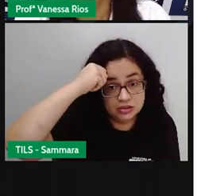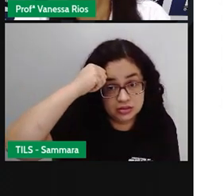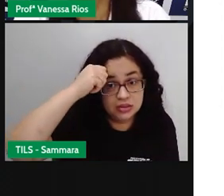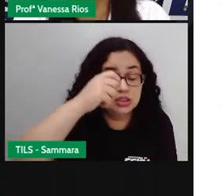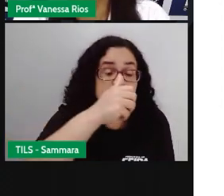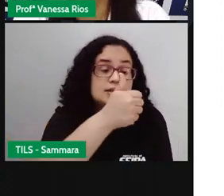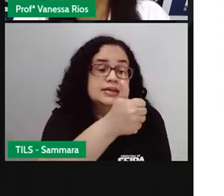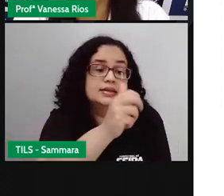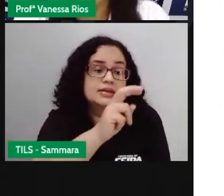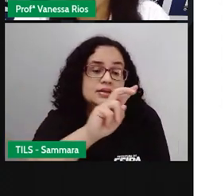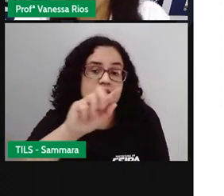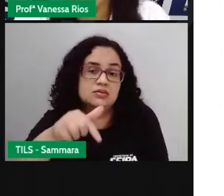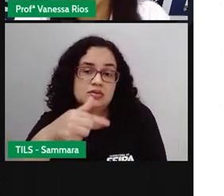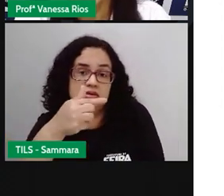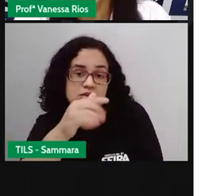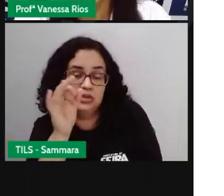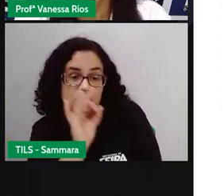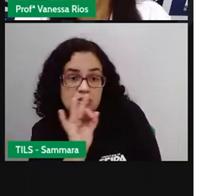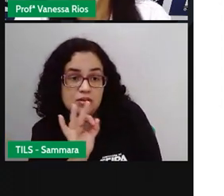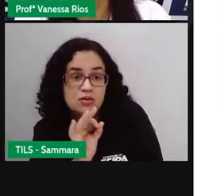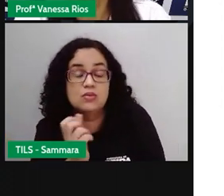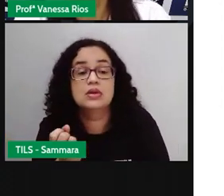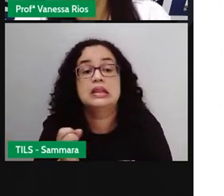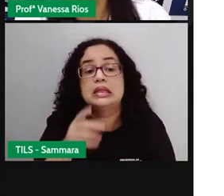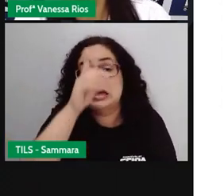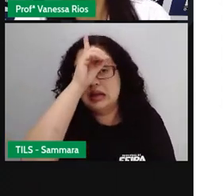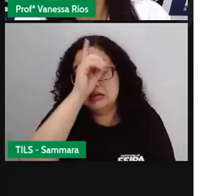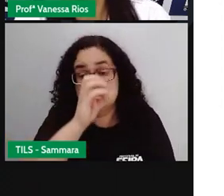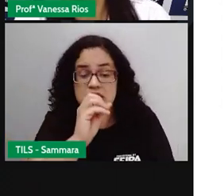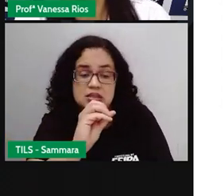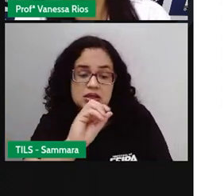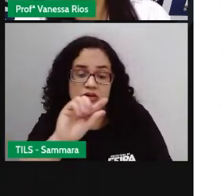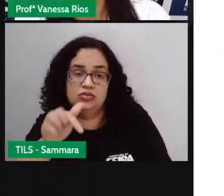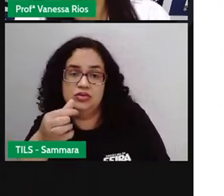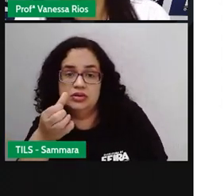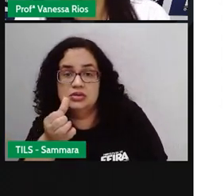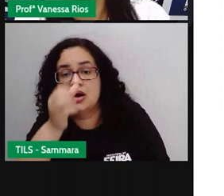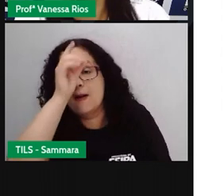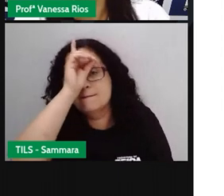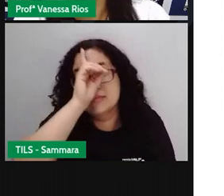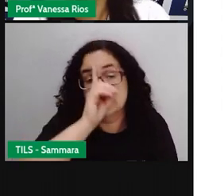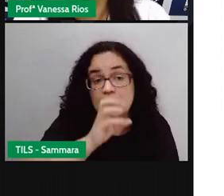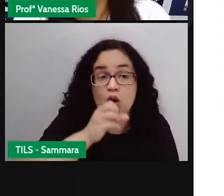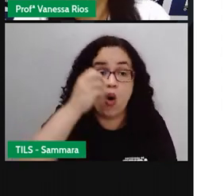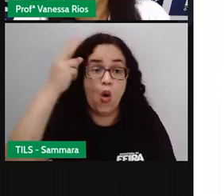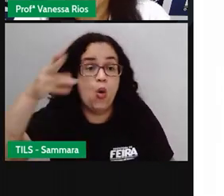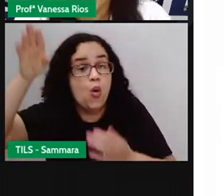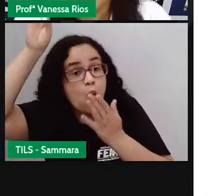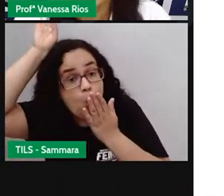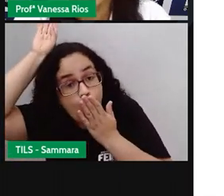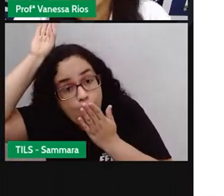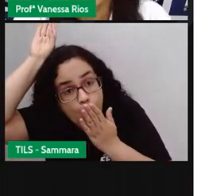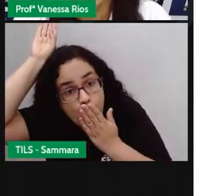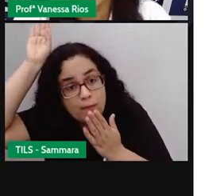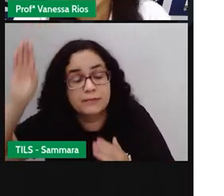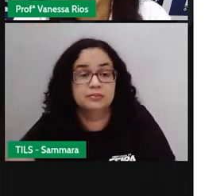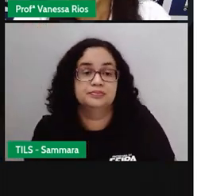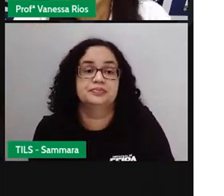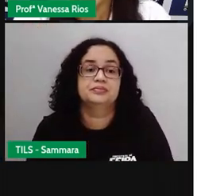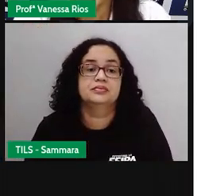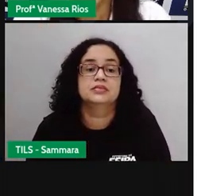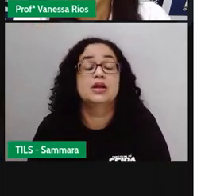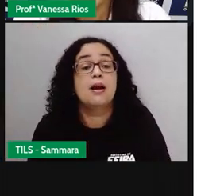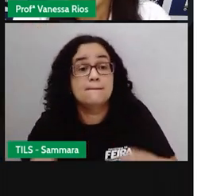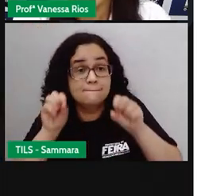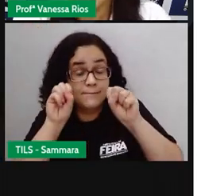15,7%, e 0,6% os amarelos ou indígenas. A